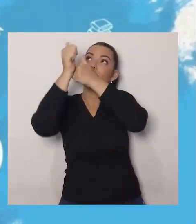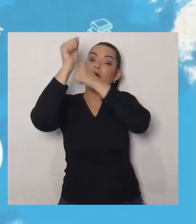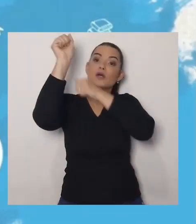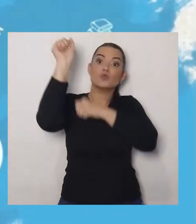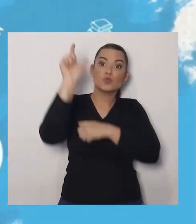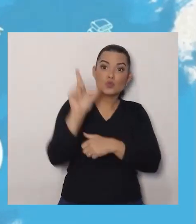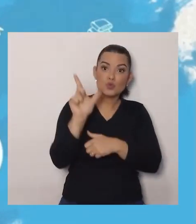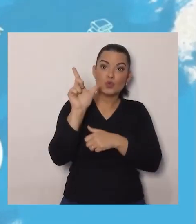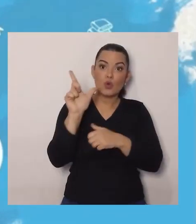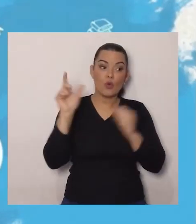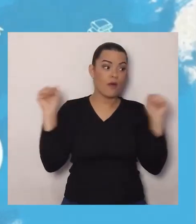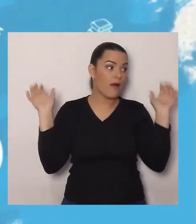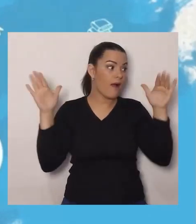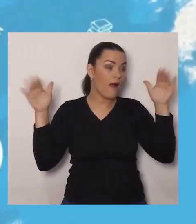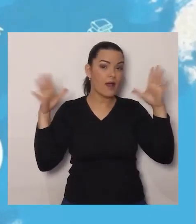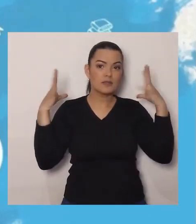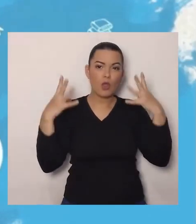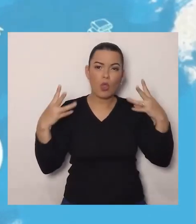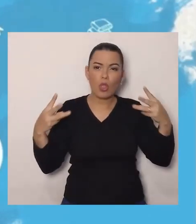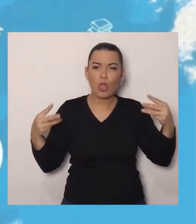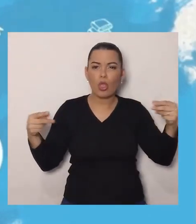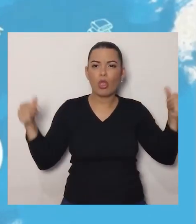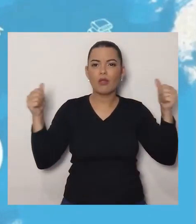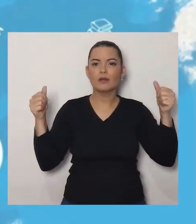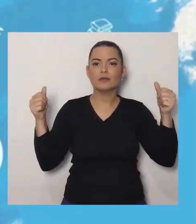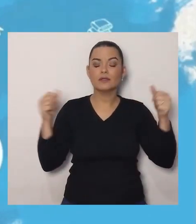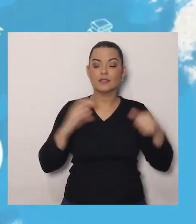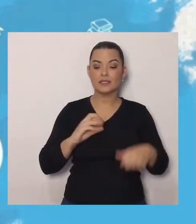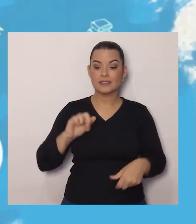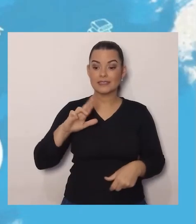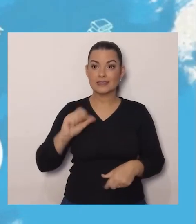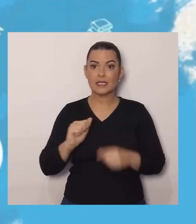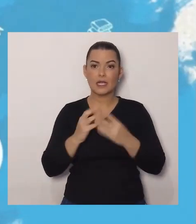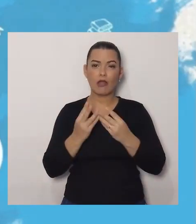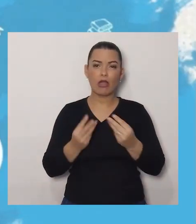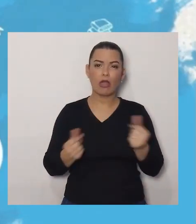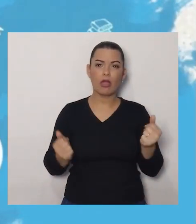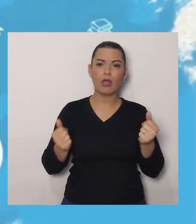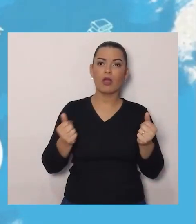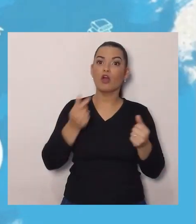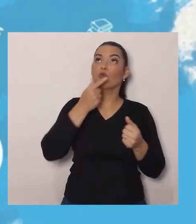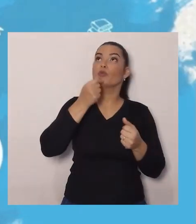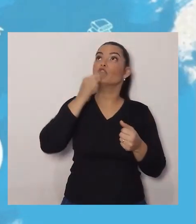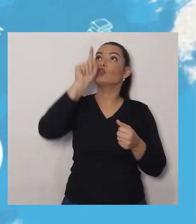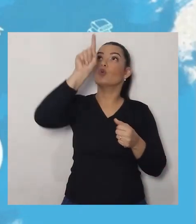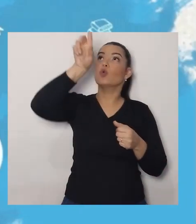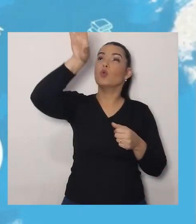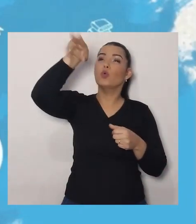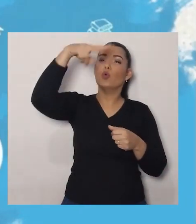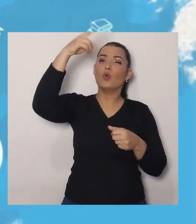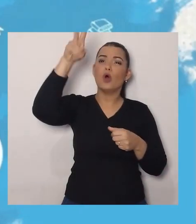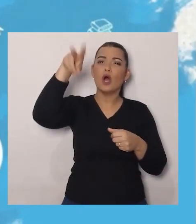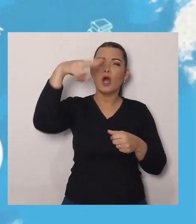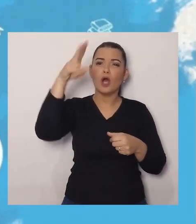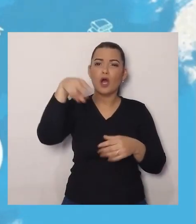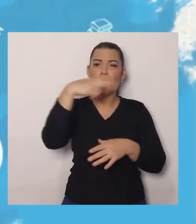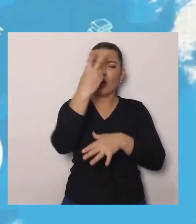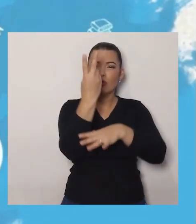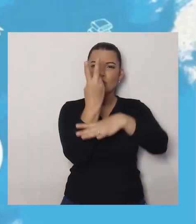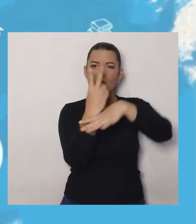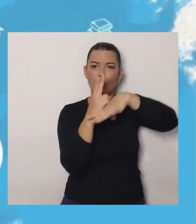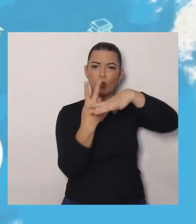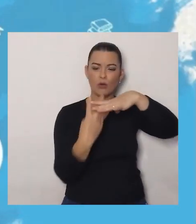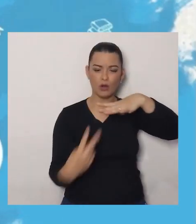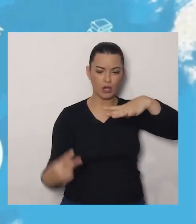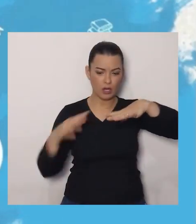A cera derreteu. Ícaro caiu dentro do mar. Aí a menina voltando pra casa, falou assim... Se